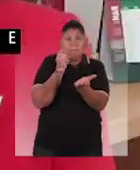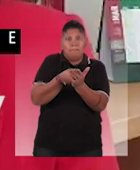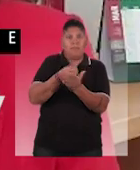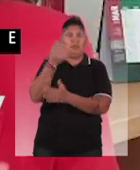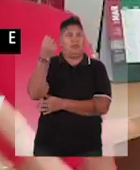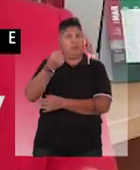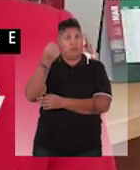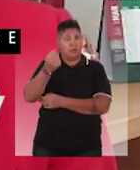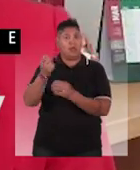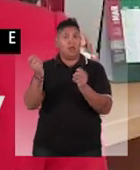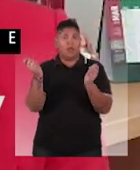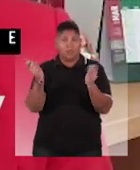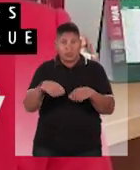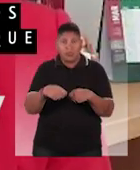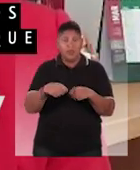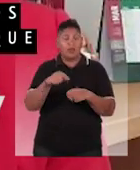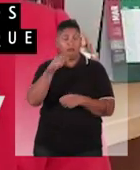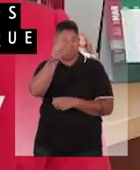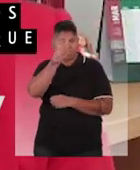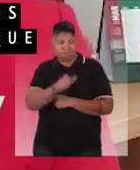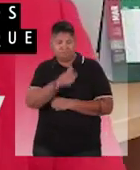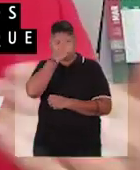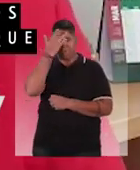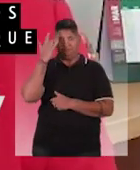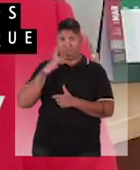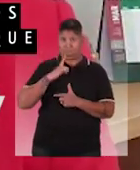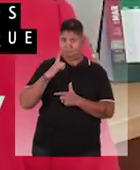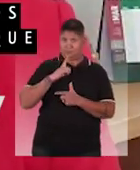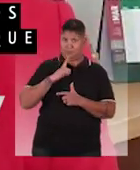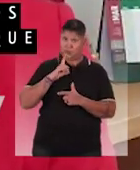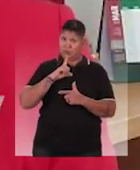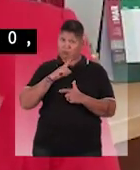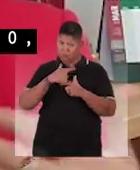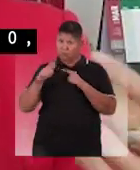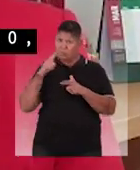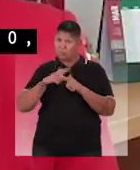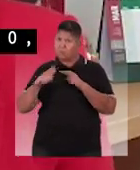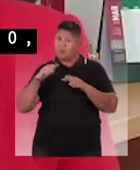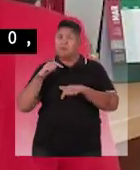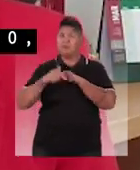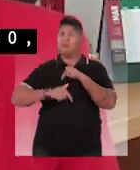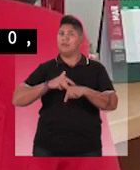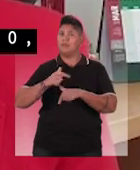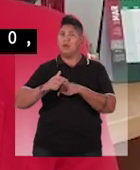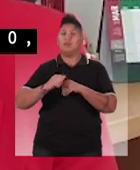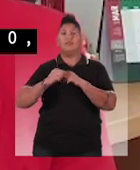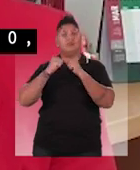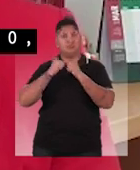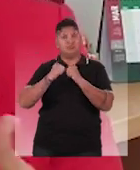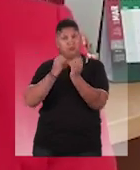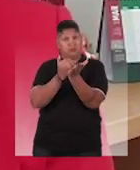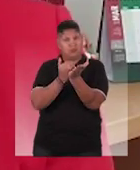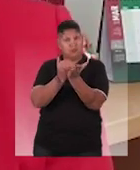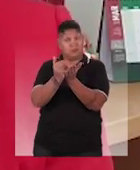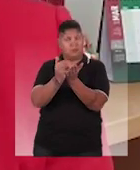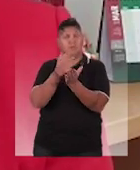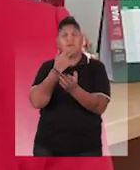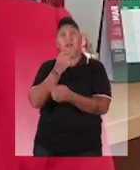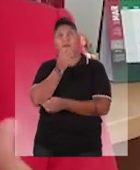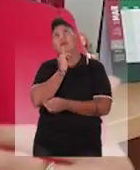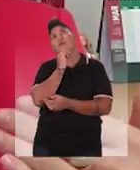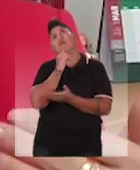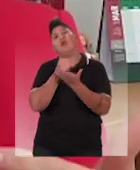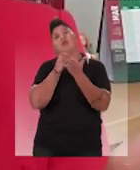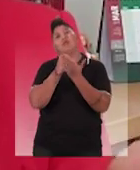benefícios previdenciários que podem ser concedidos àquele trabalhador que seja alvo de um acidente de trabalho, eu posso setar